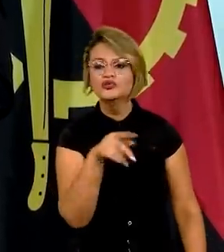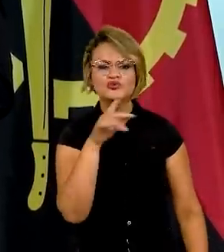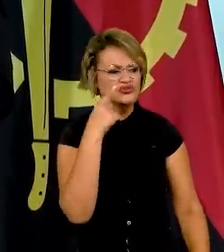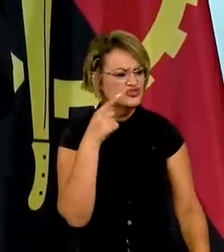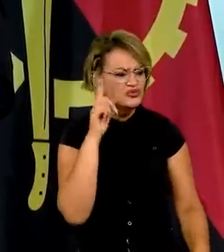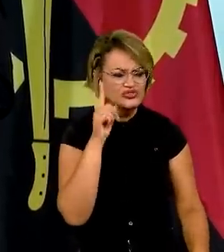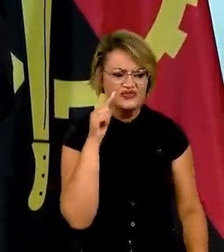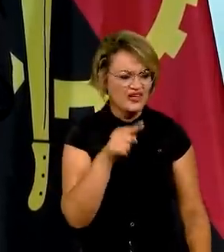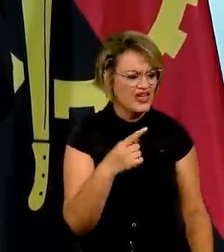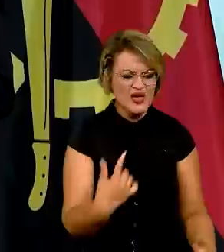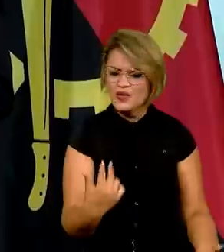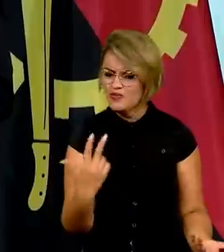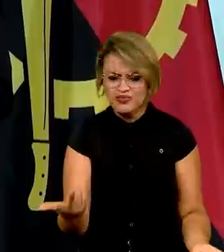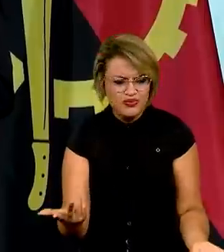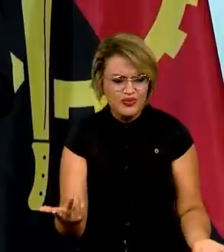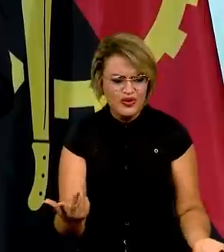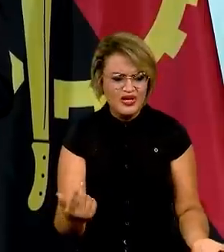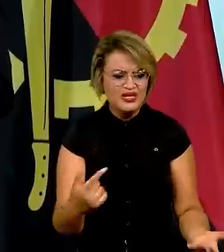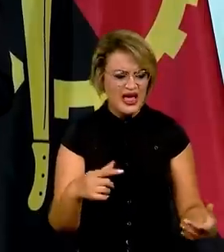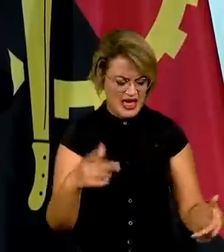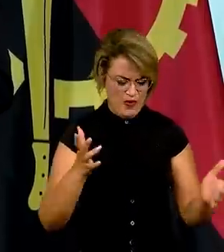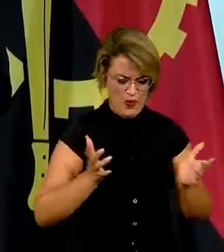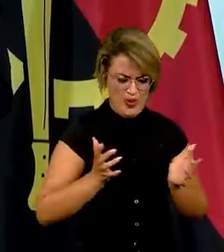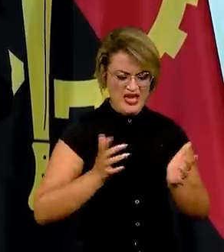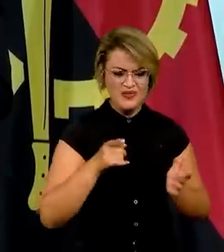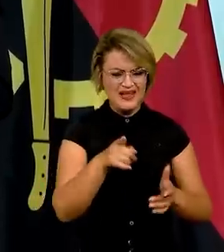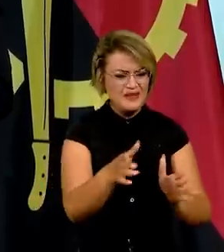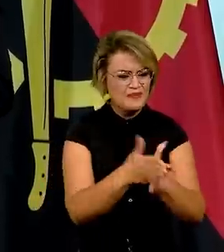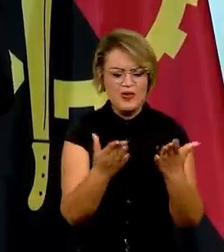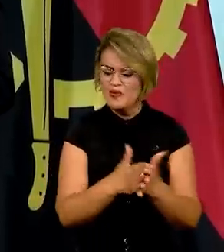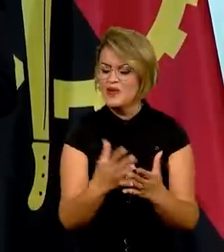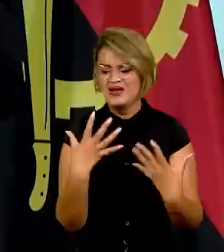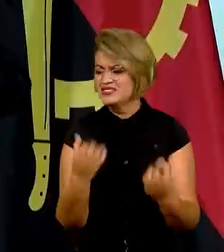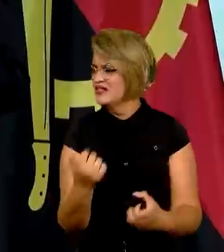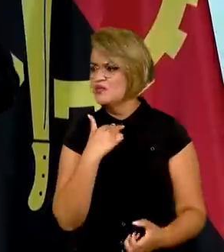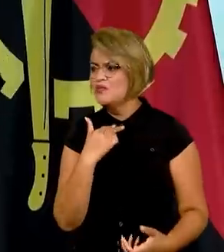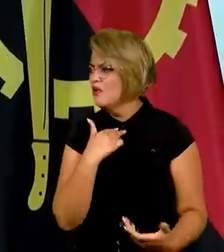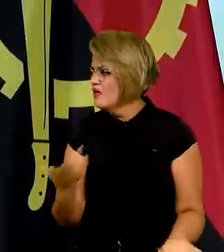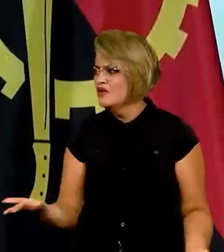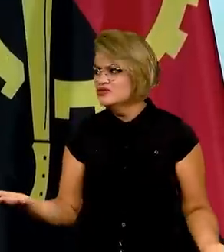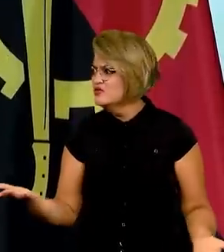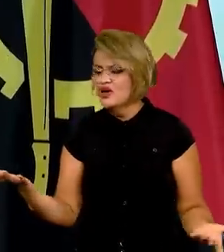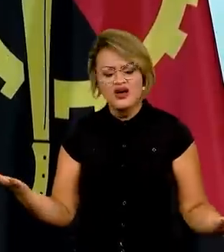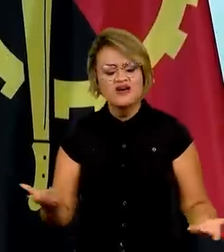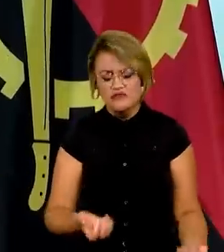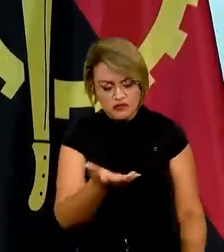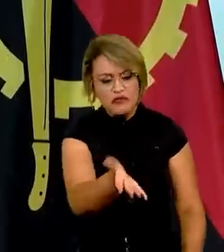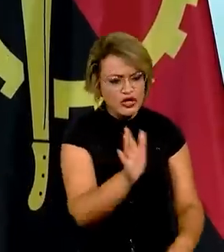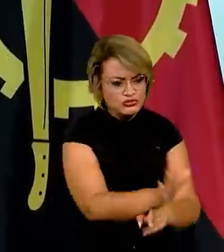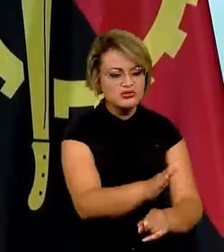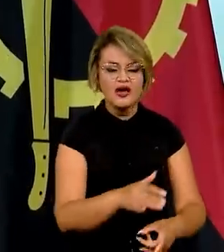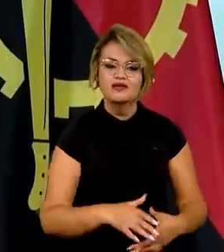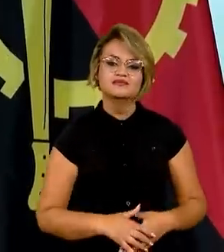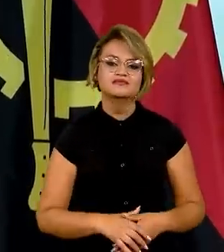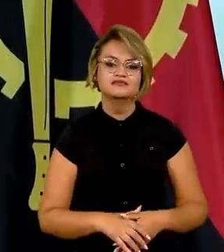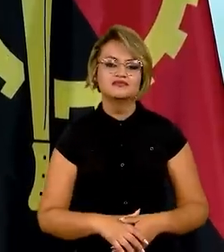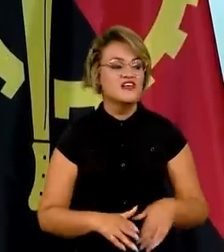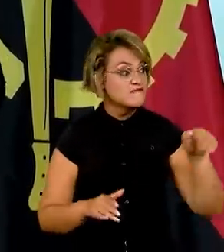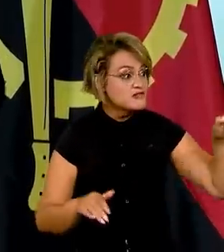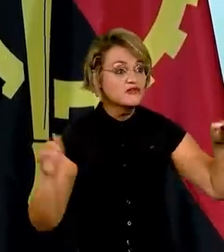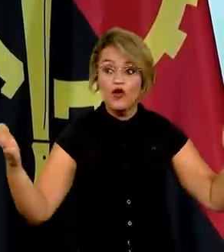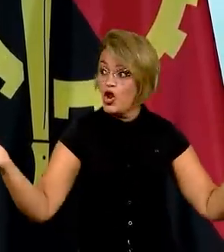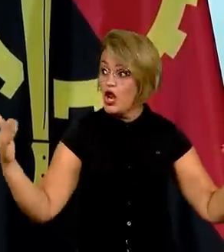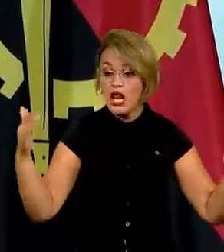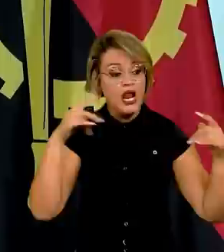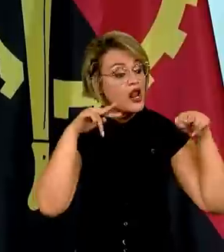todo falar eu não posso ter tudo enquanto o meu vizinho não tem nada. Eu tenho que fazer alguma coisa. Eu vou estender a mão. Sabe,